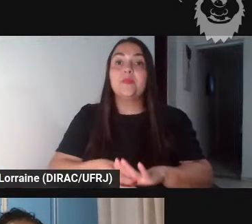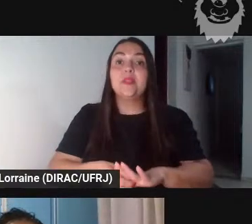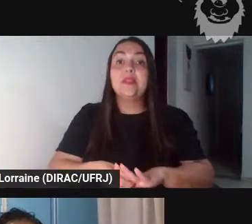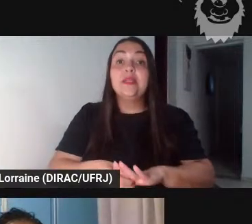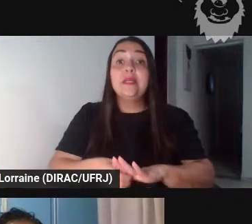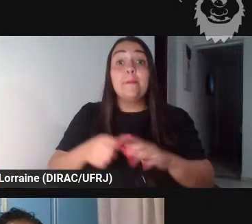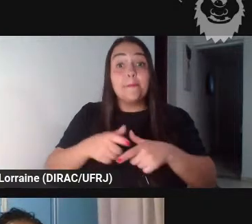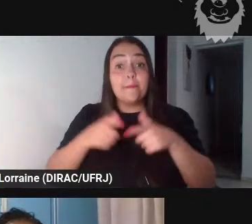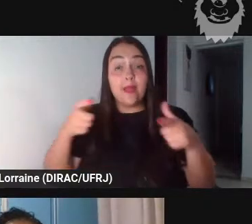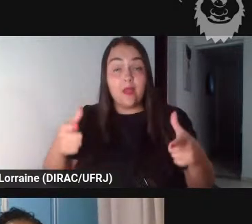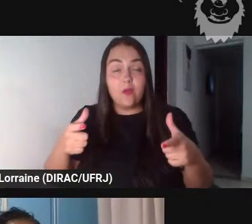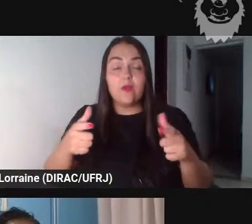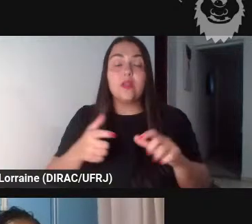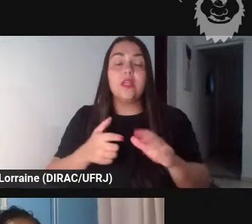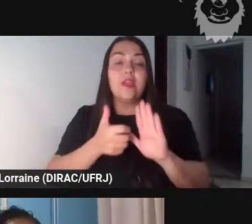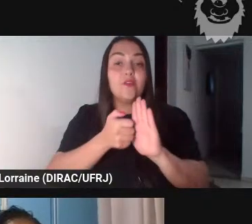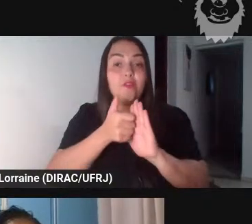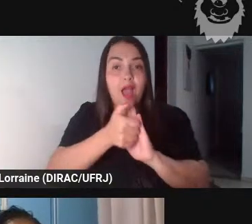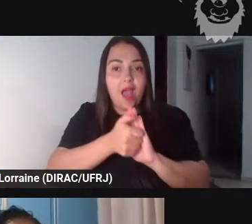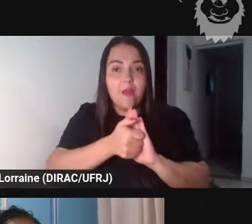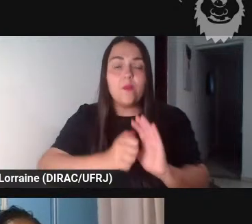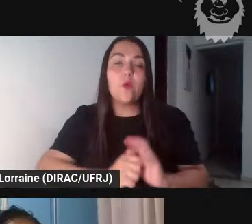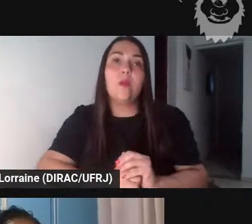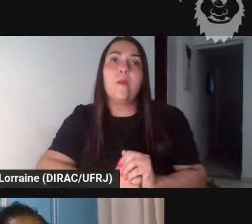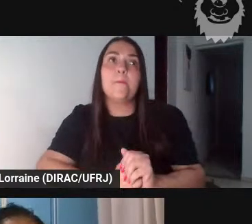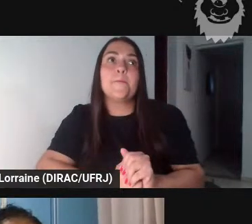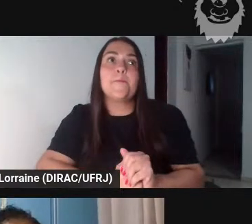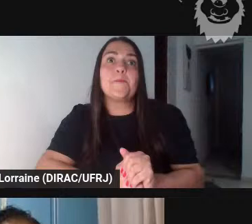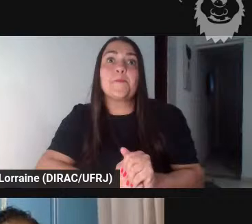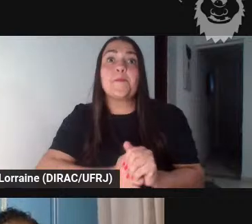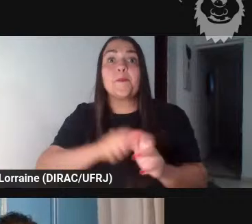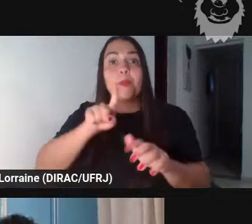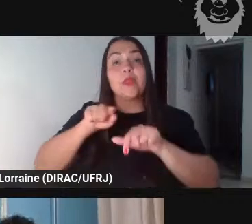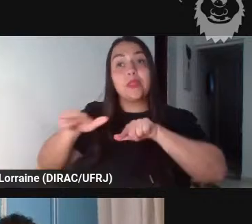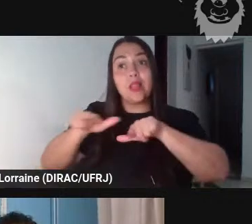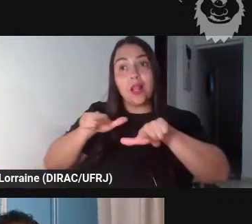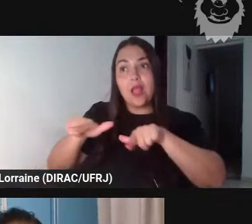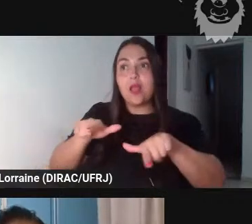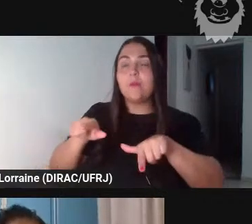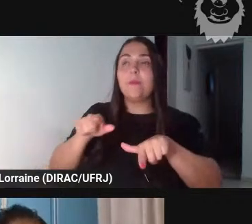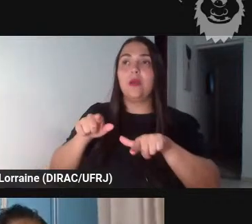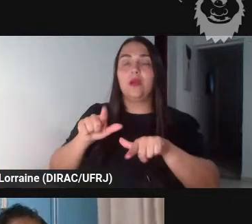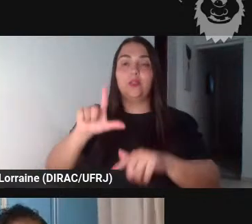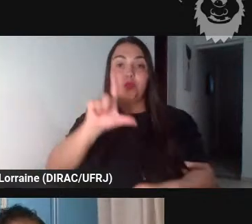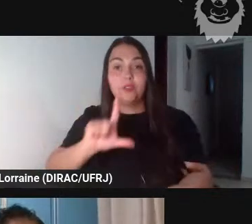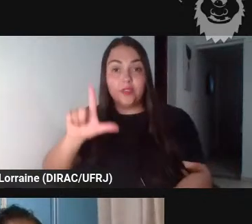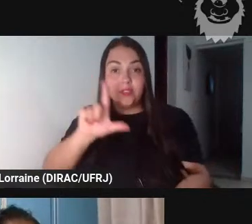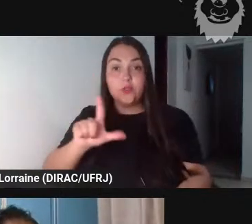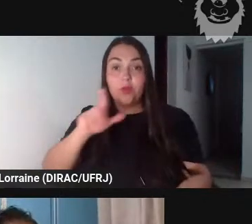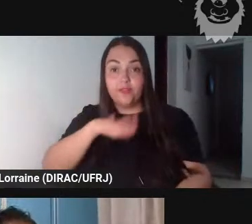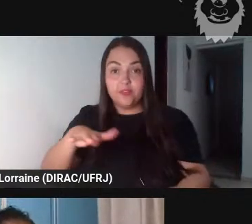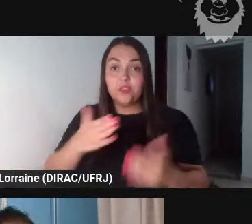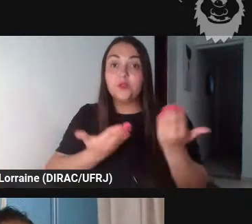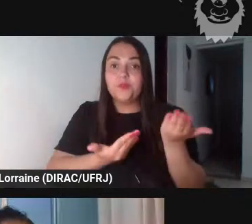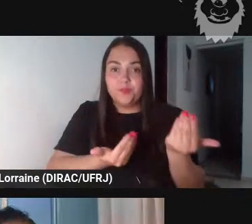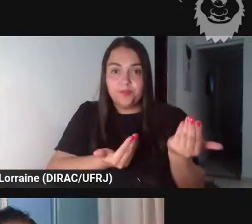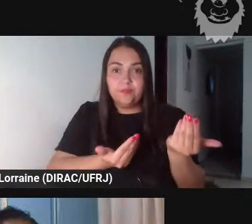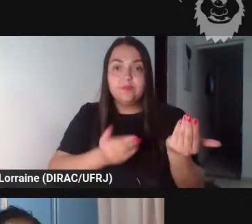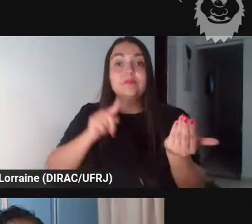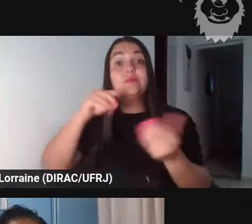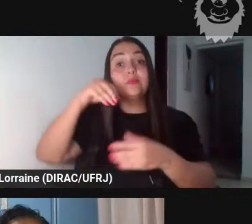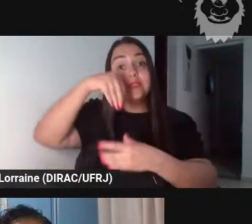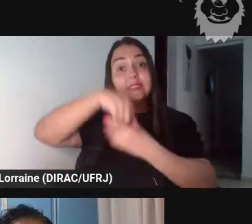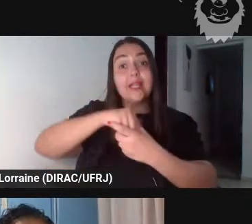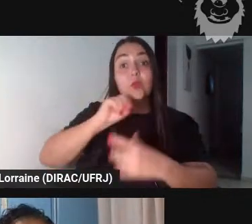trabalho de recepção das fábulas na literatura infantil juvenil é feito através de